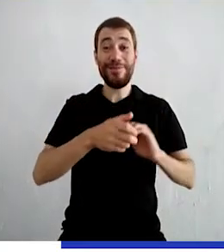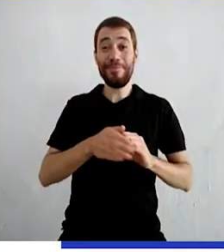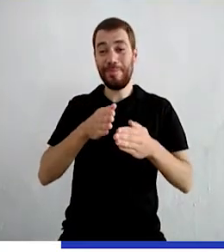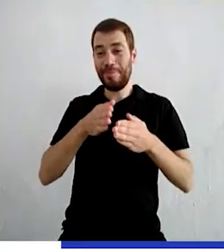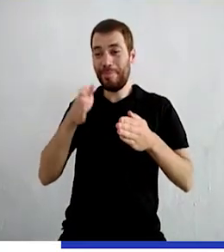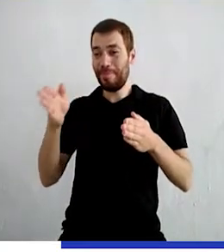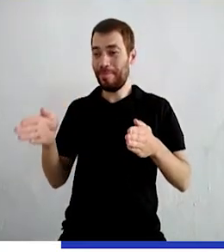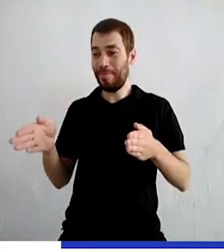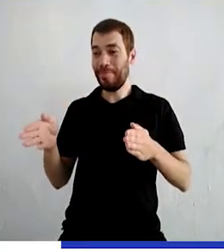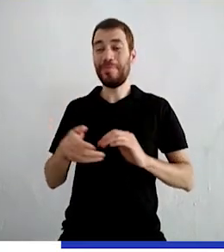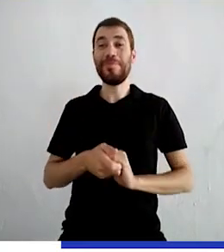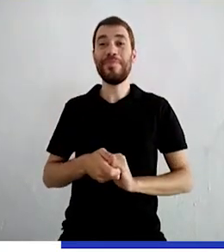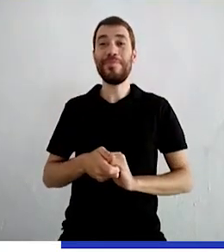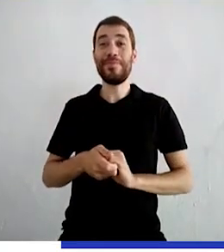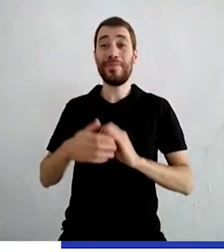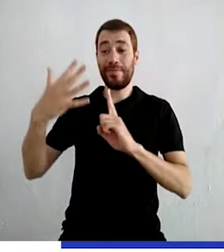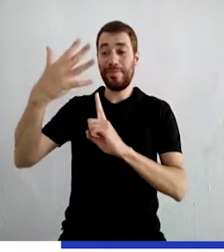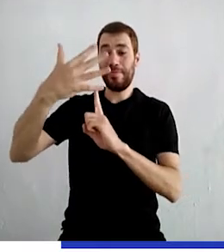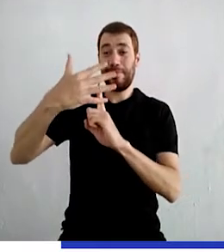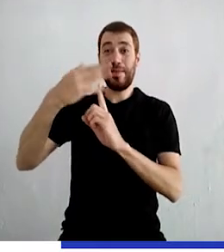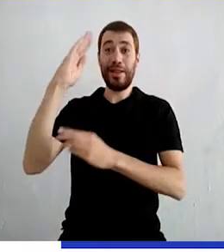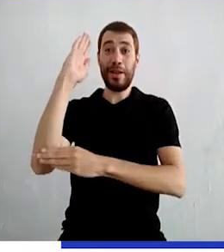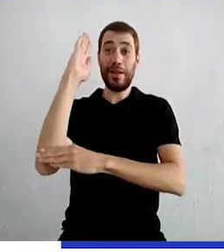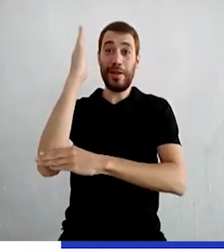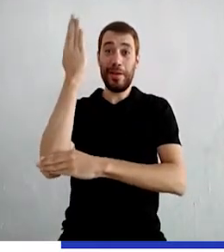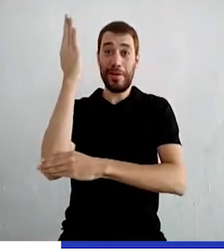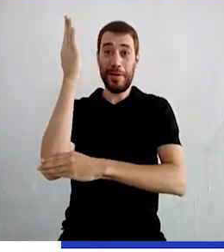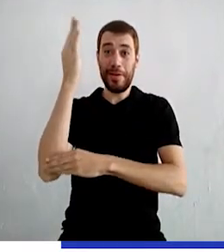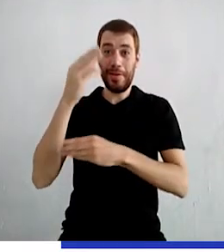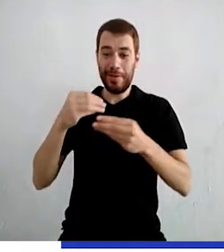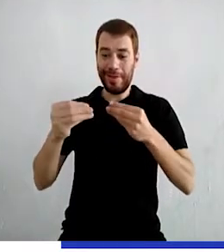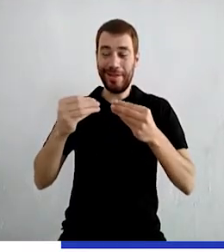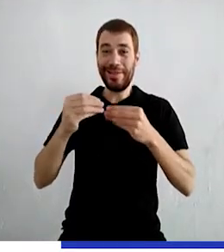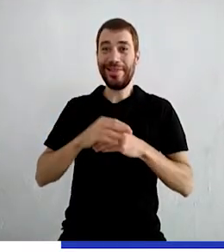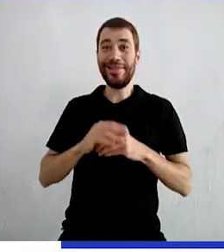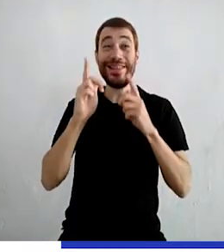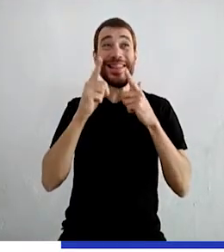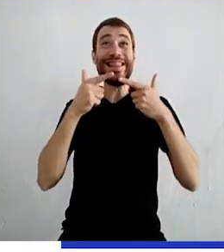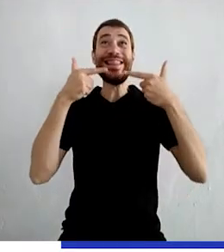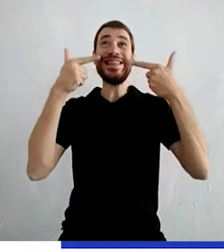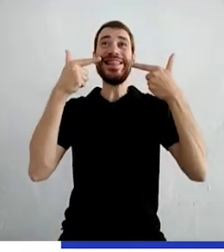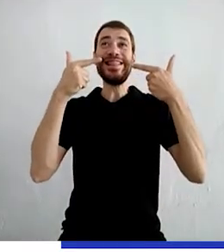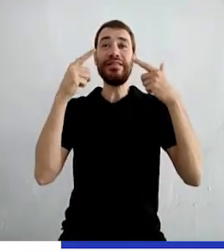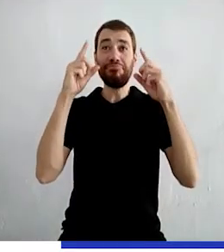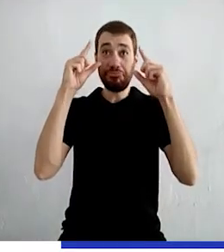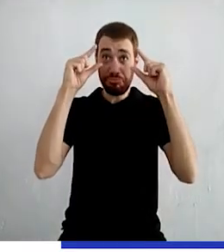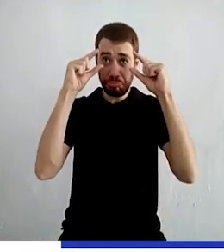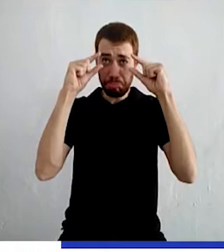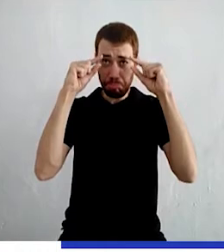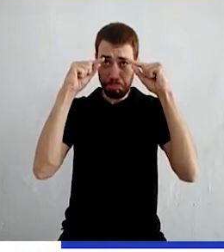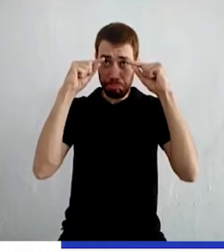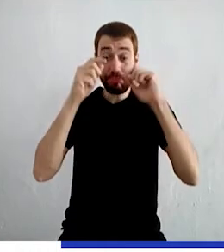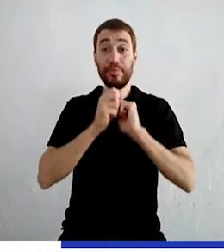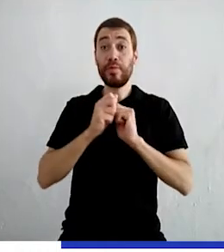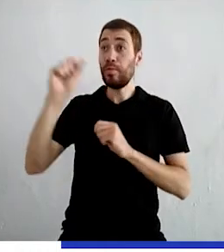Ao lado Bicho de palha Com uma capa grande Sorri com os olhos fechados